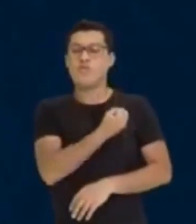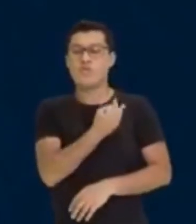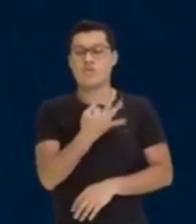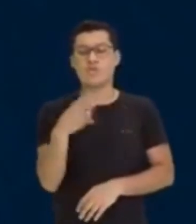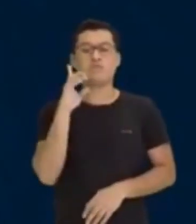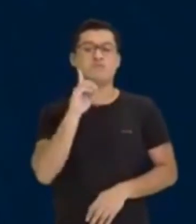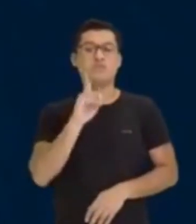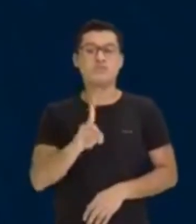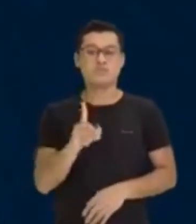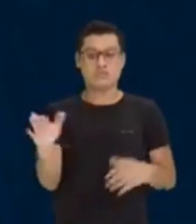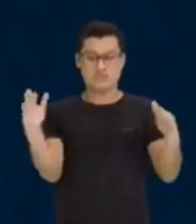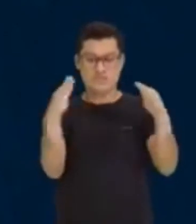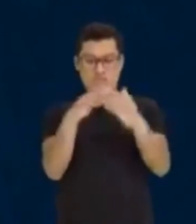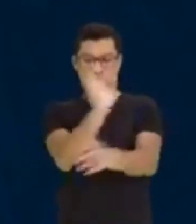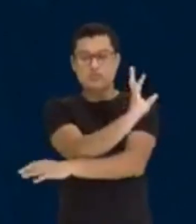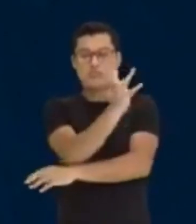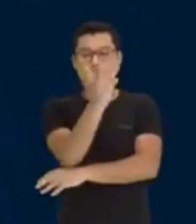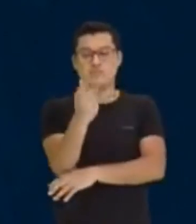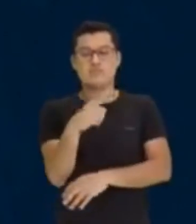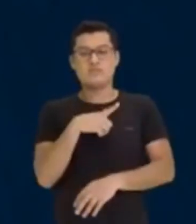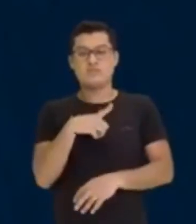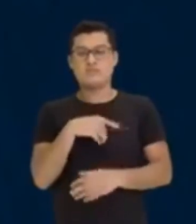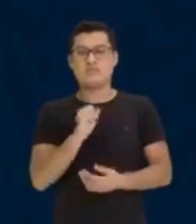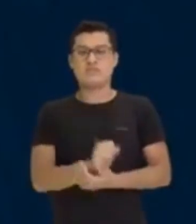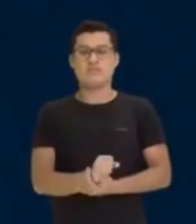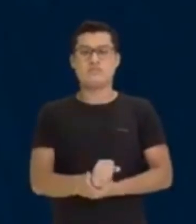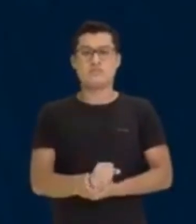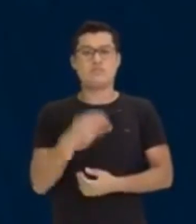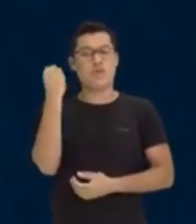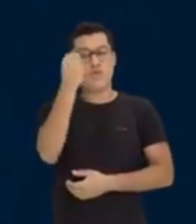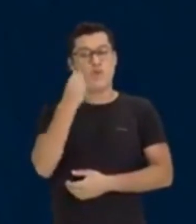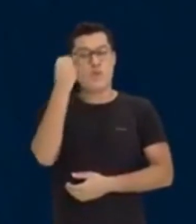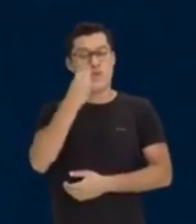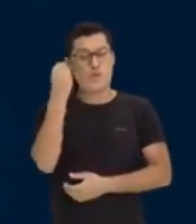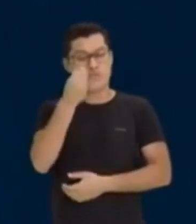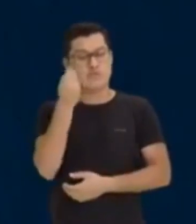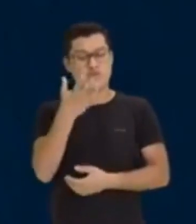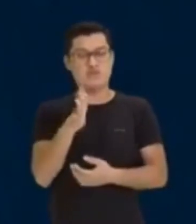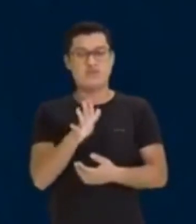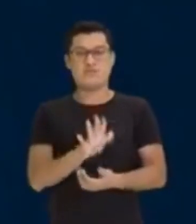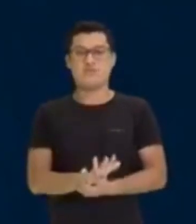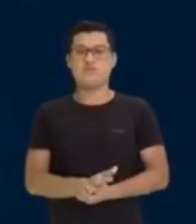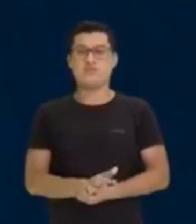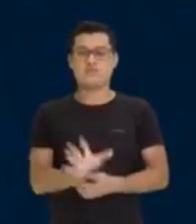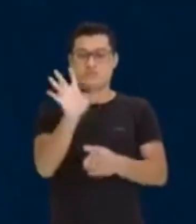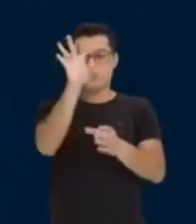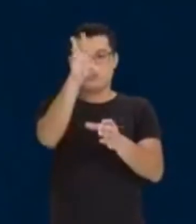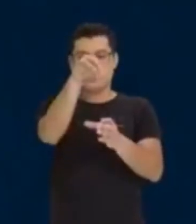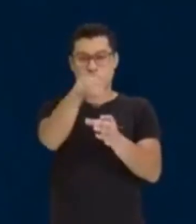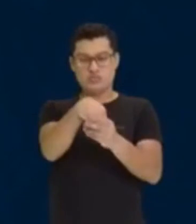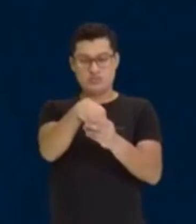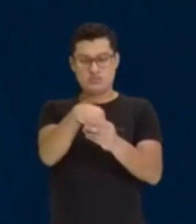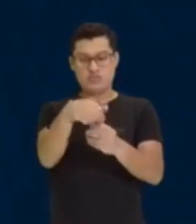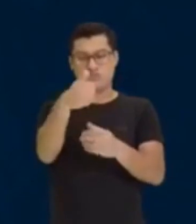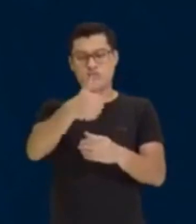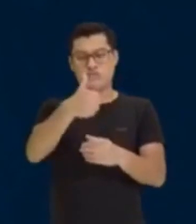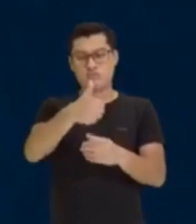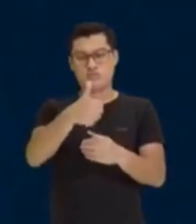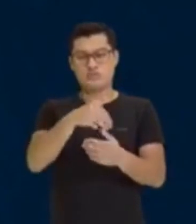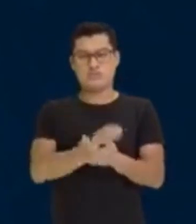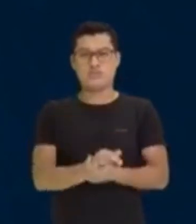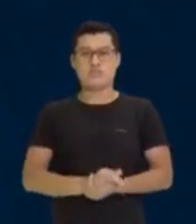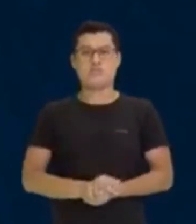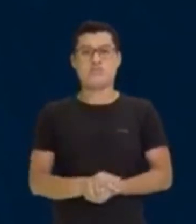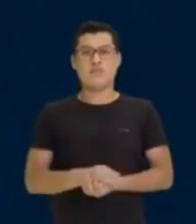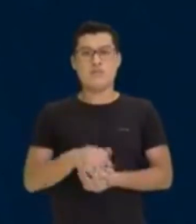acampamento estará abastecido? Observa uma situação aí, gente. Eu vou colocar aqui, ó, o primeiro modo